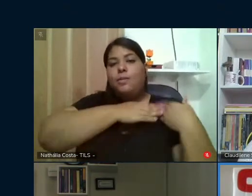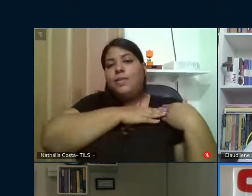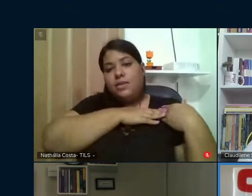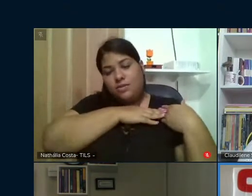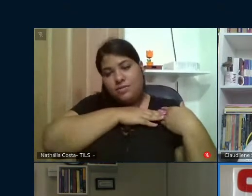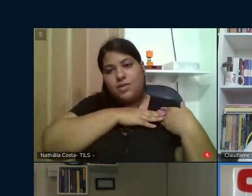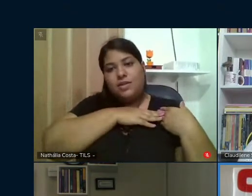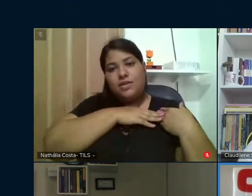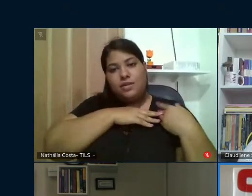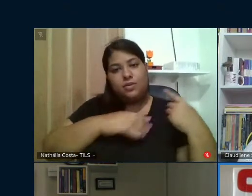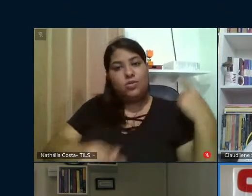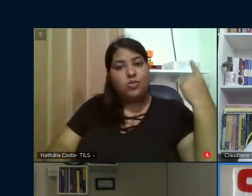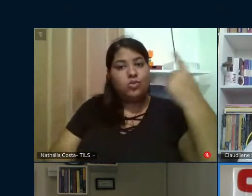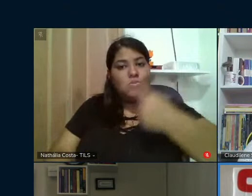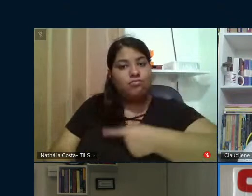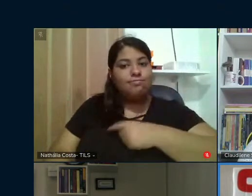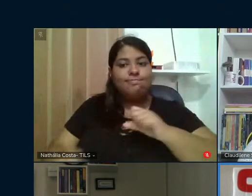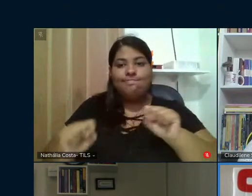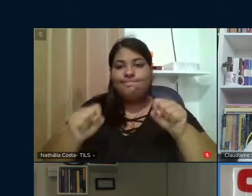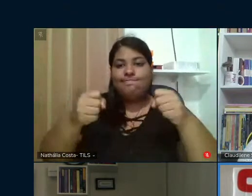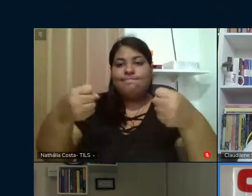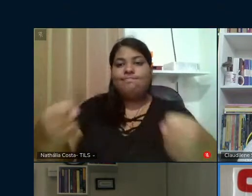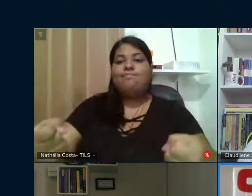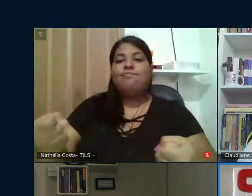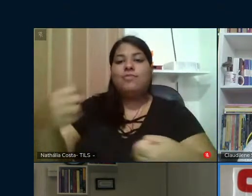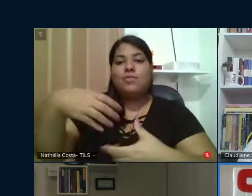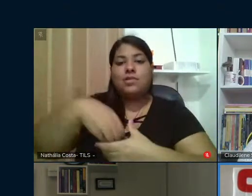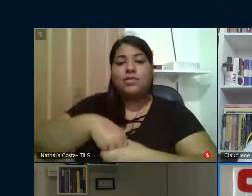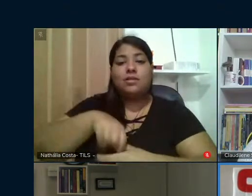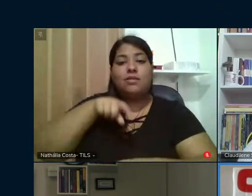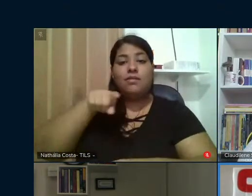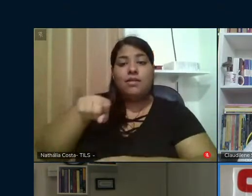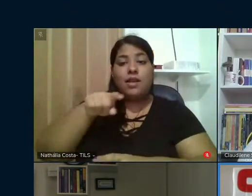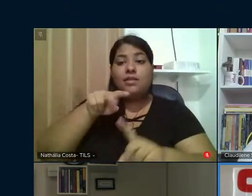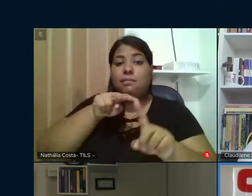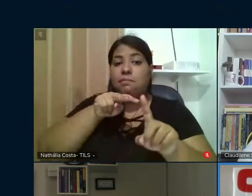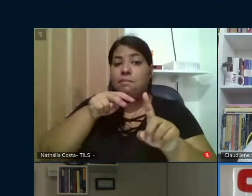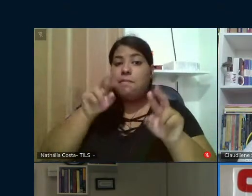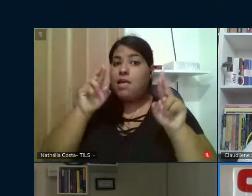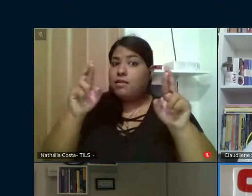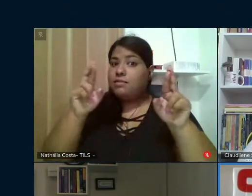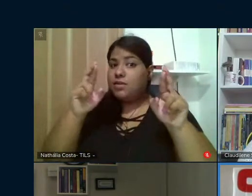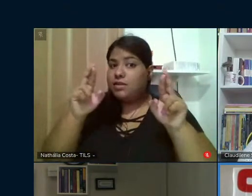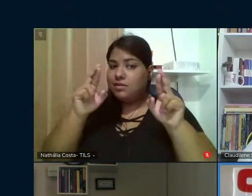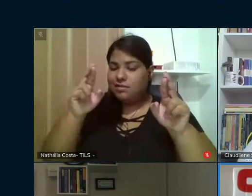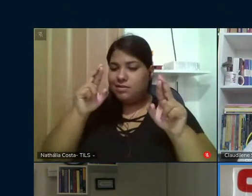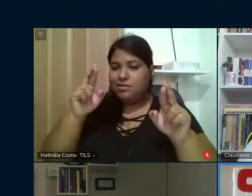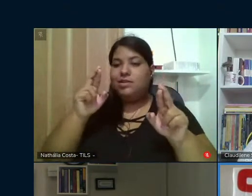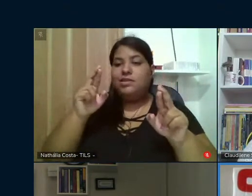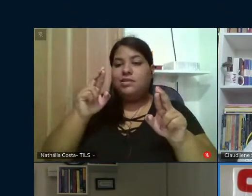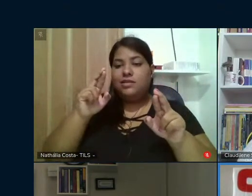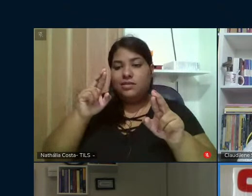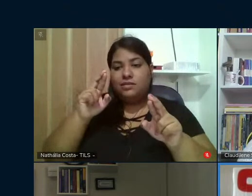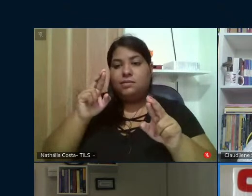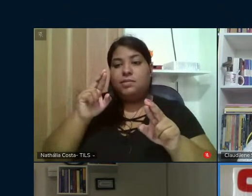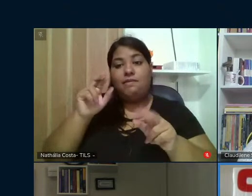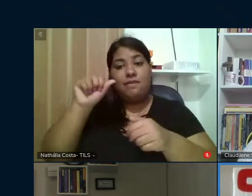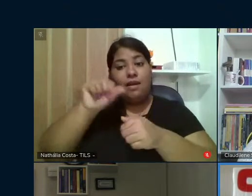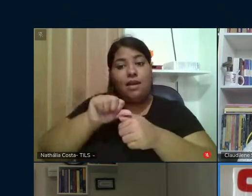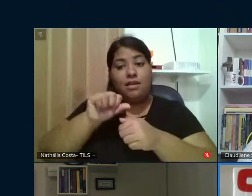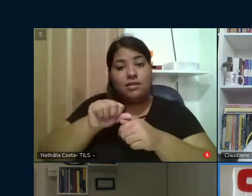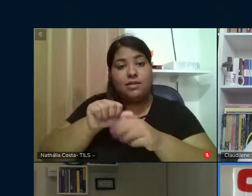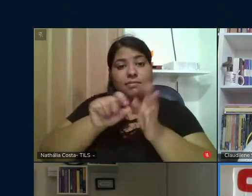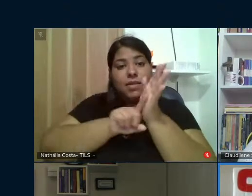o nosso empenho dentro dessa perspectiva esperançosa para fazer valer o que a